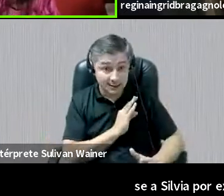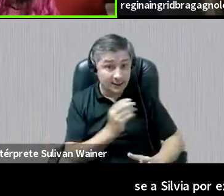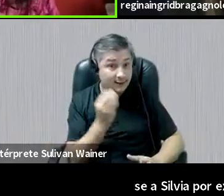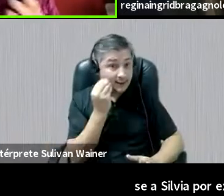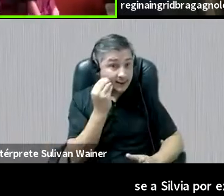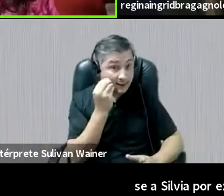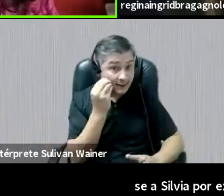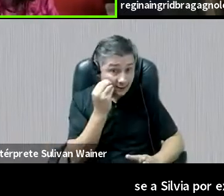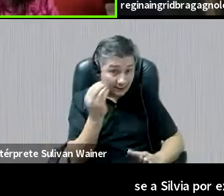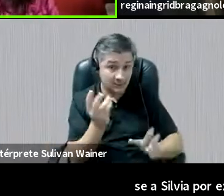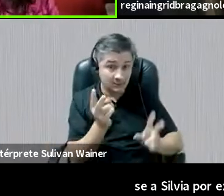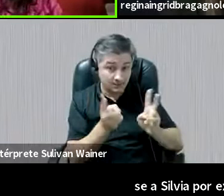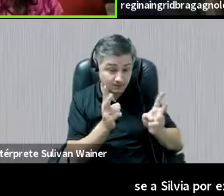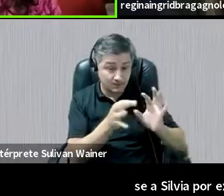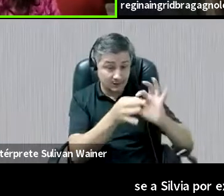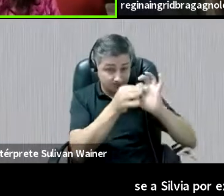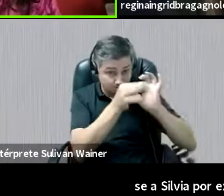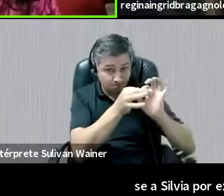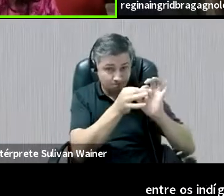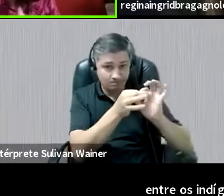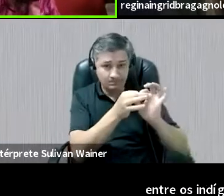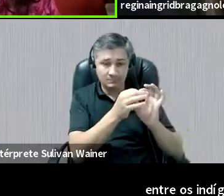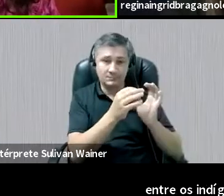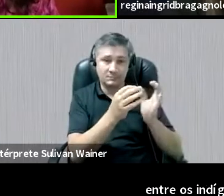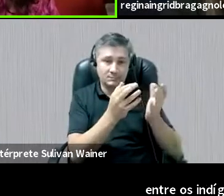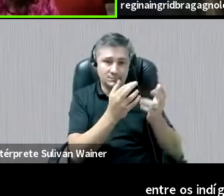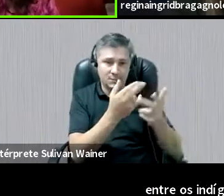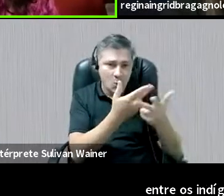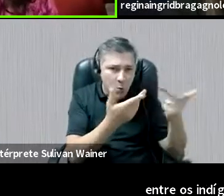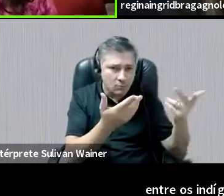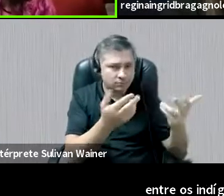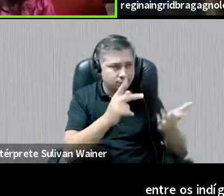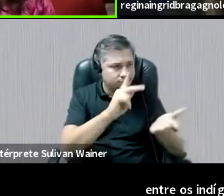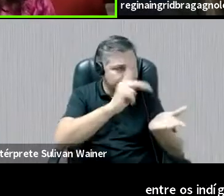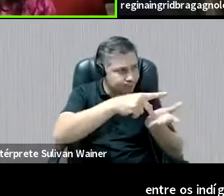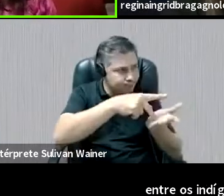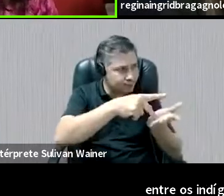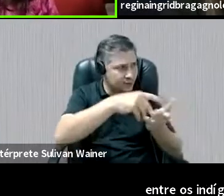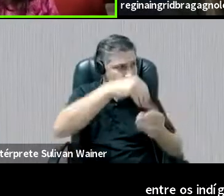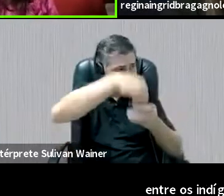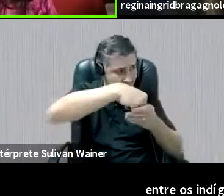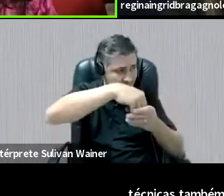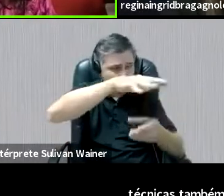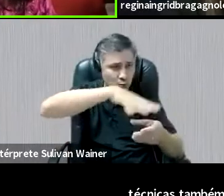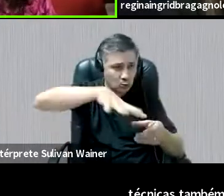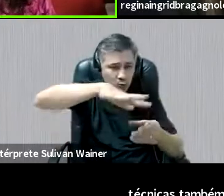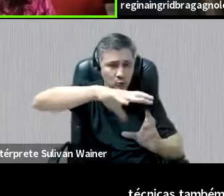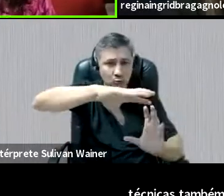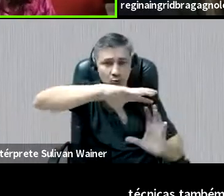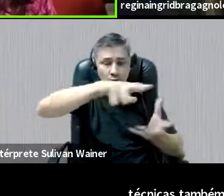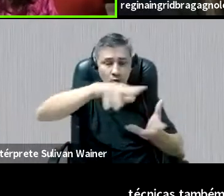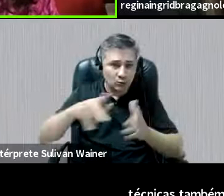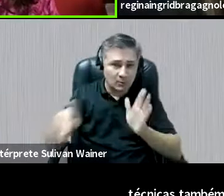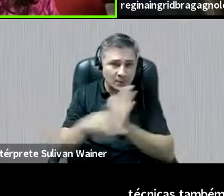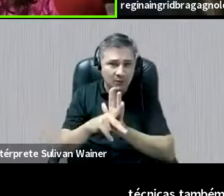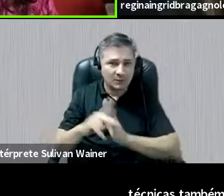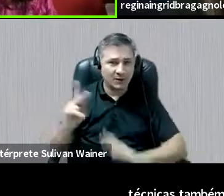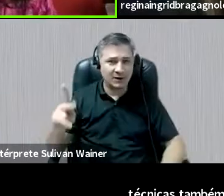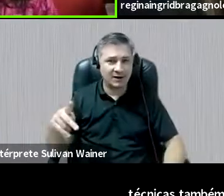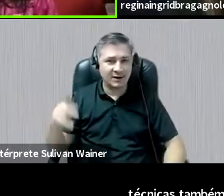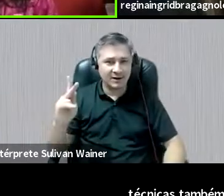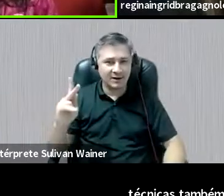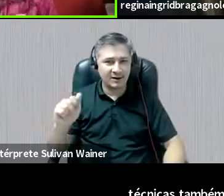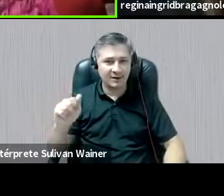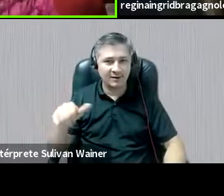de se manter conectados, né, e como é essa realidade dentro do mundo caigangue que você pesquisou, né?